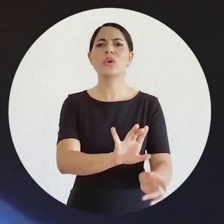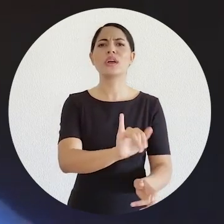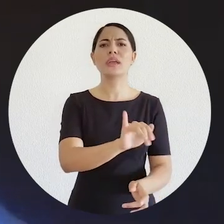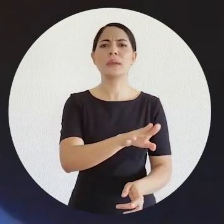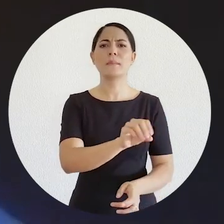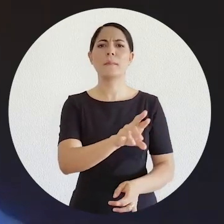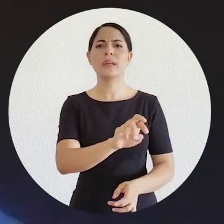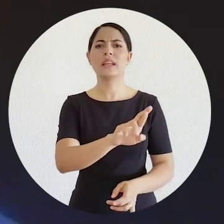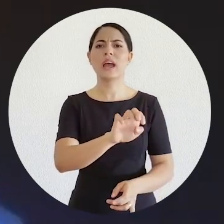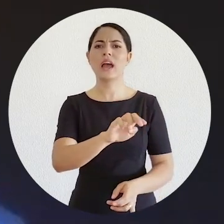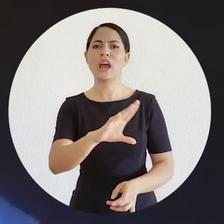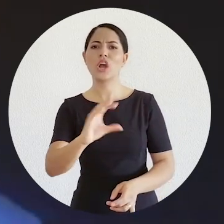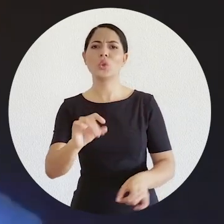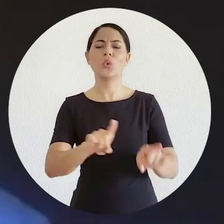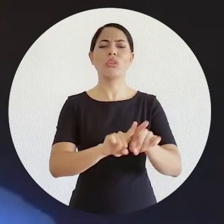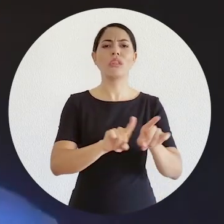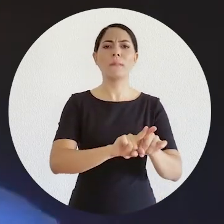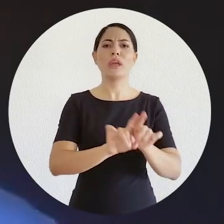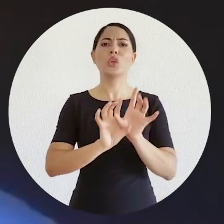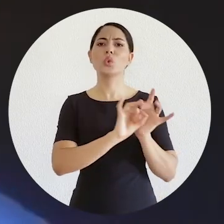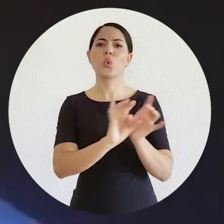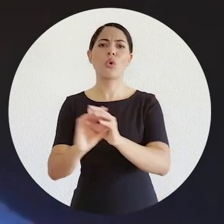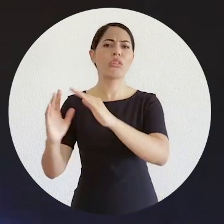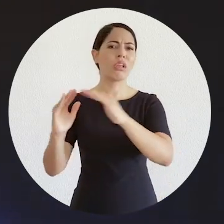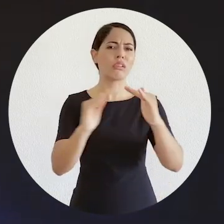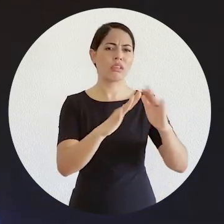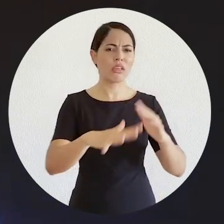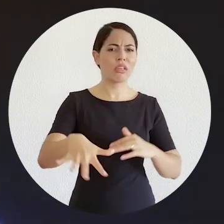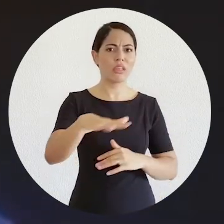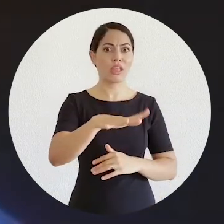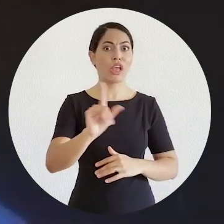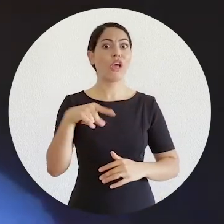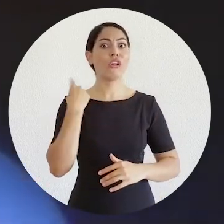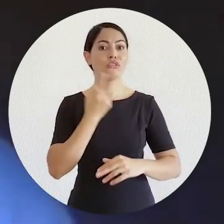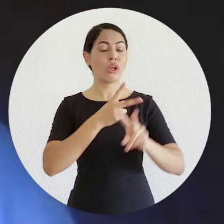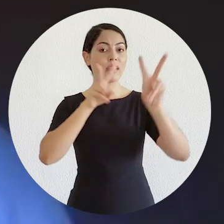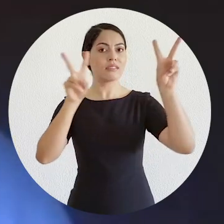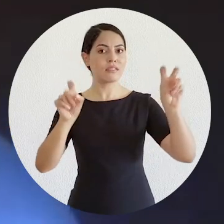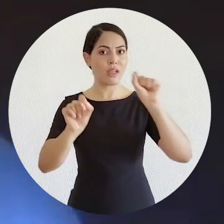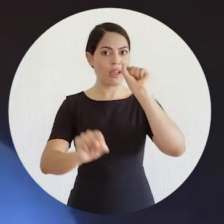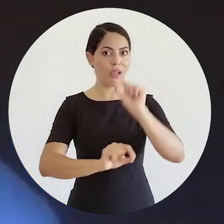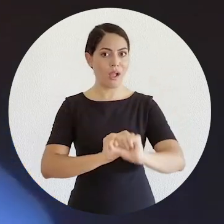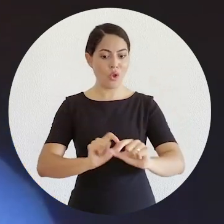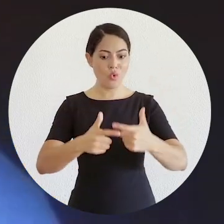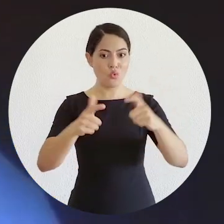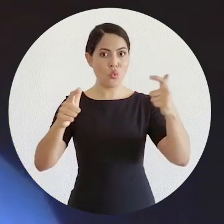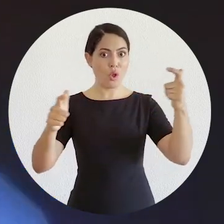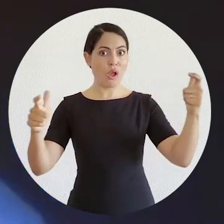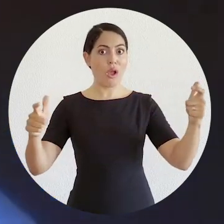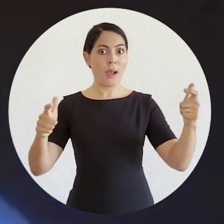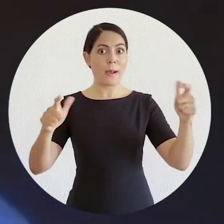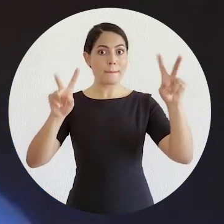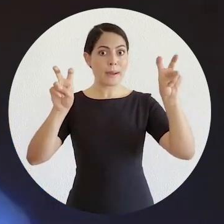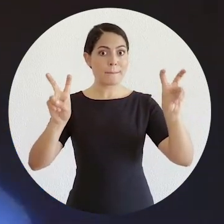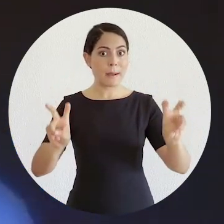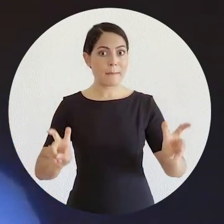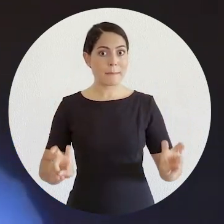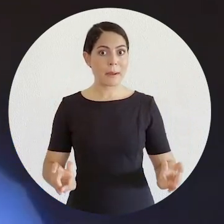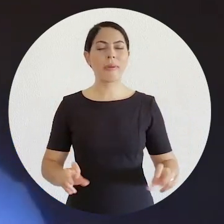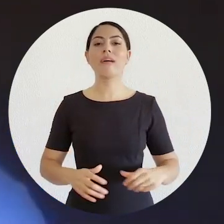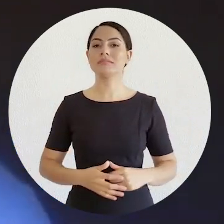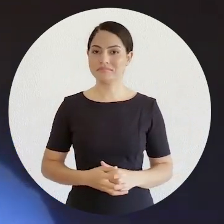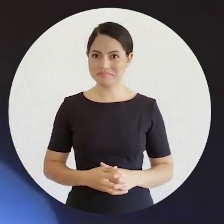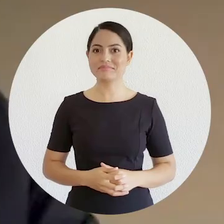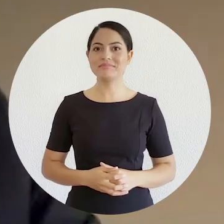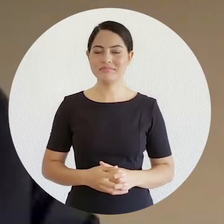imobiliário e no contexto vizinal, a gente está falando de um universo muito grande. E o que a gente diz é que a mediação é uma forma